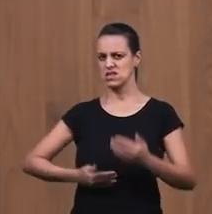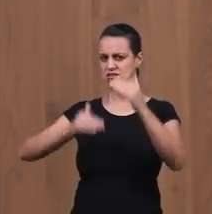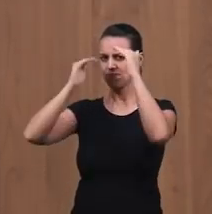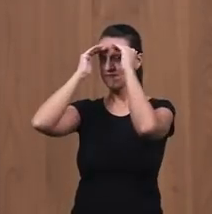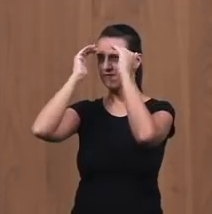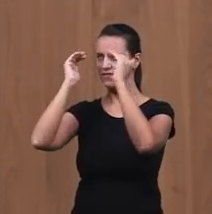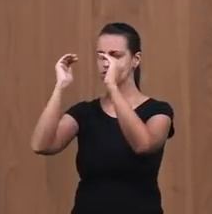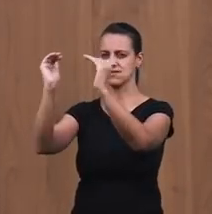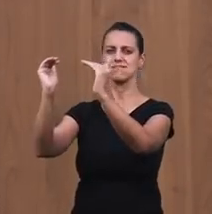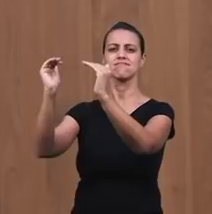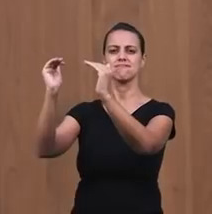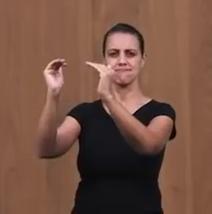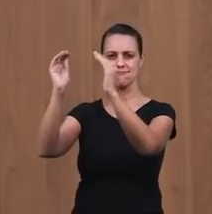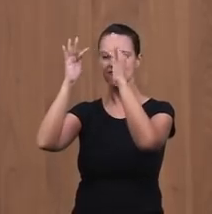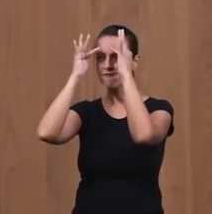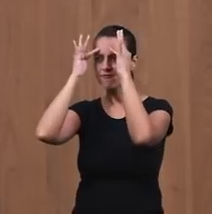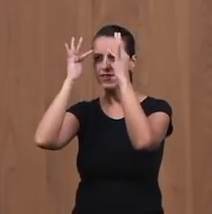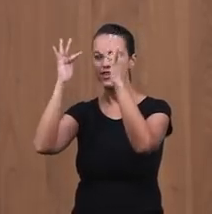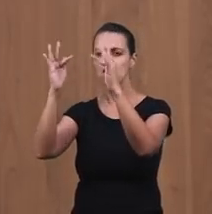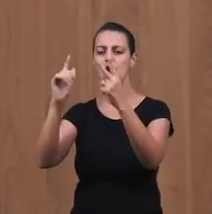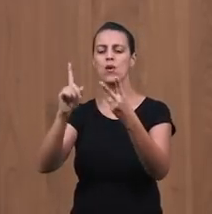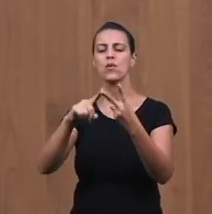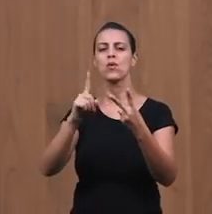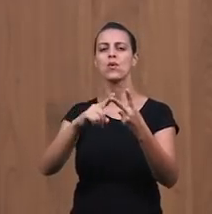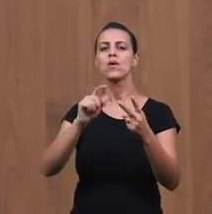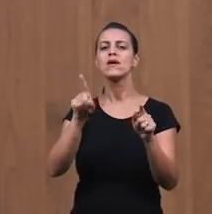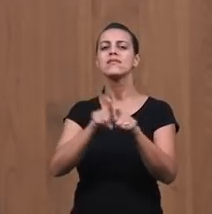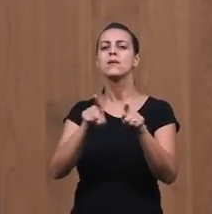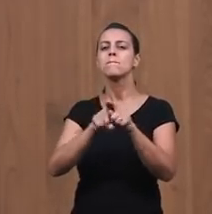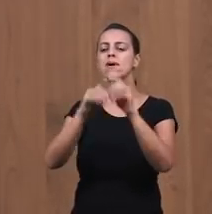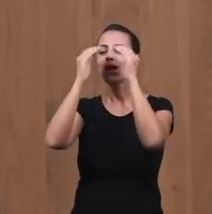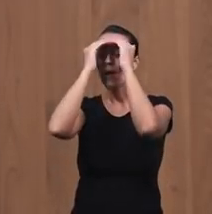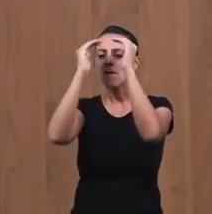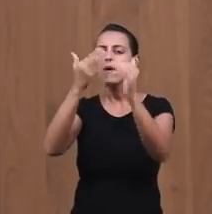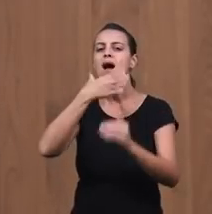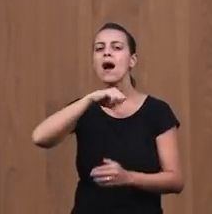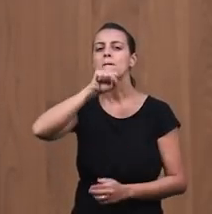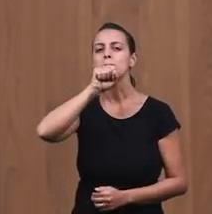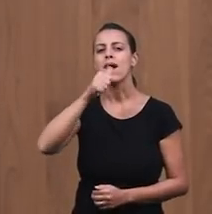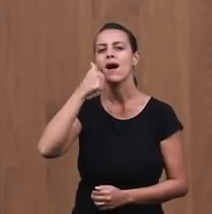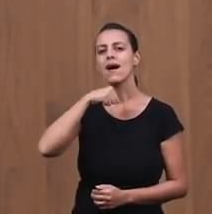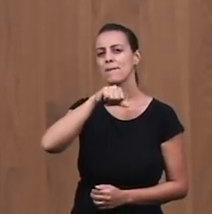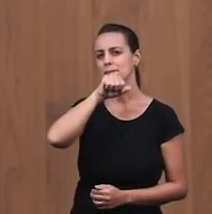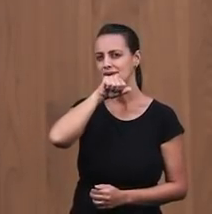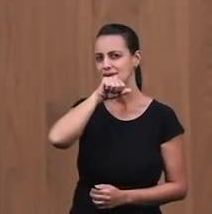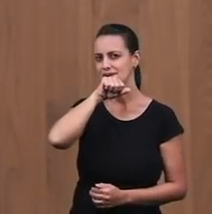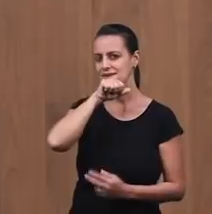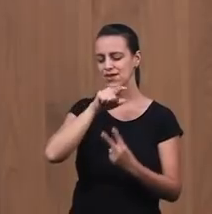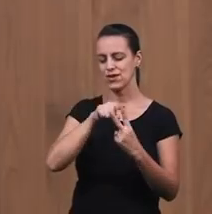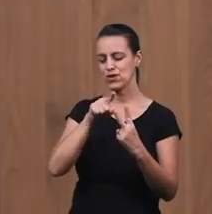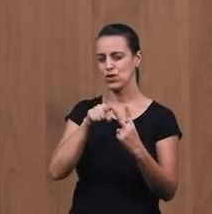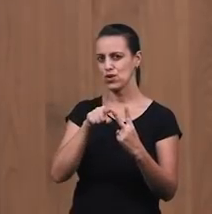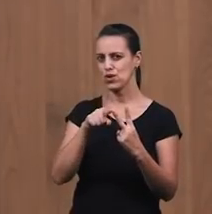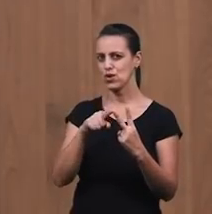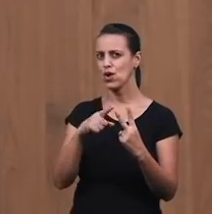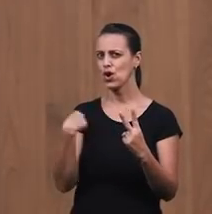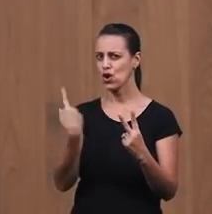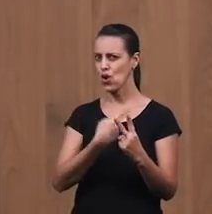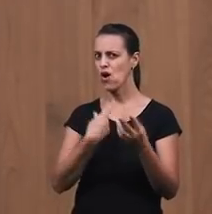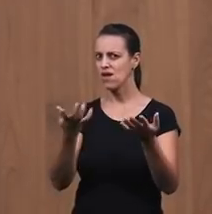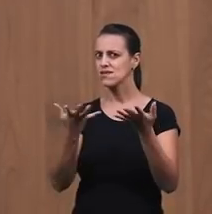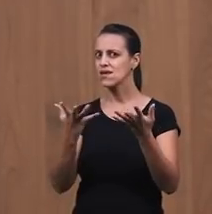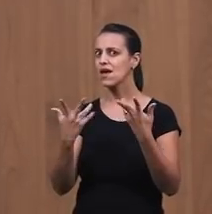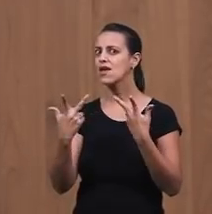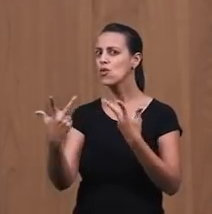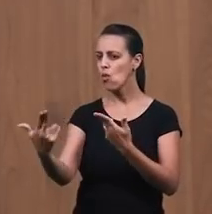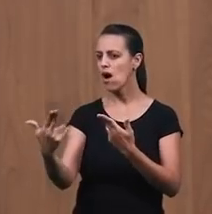E obediente Aos seus pais E nós Queremos ser Como José Queremos ser Obedientes